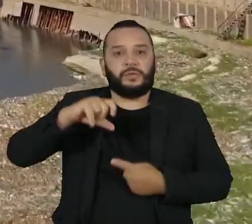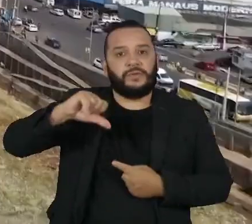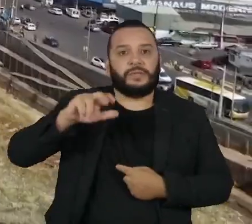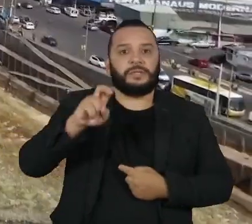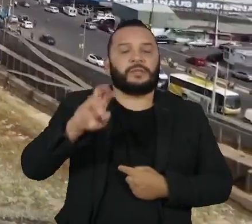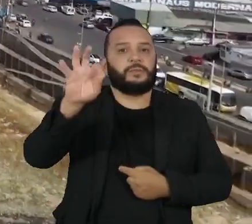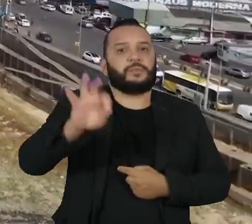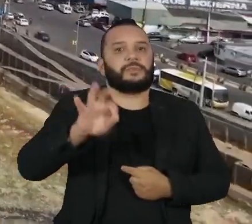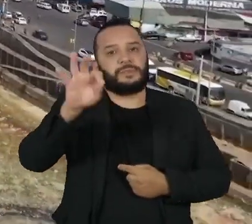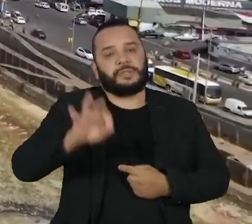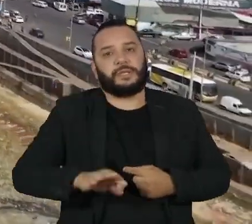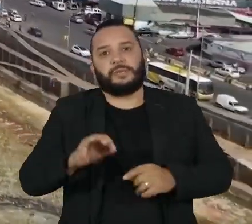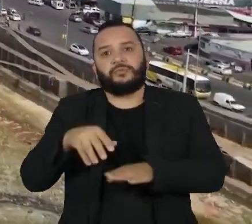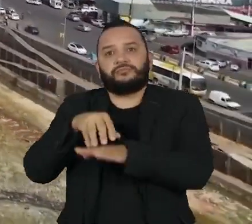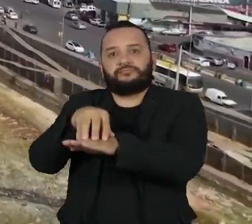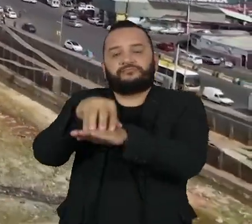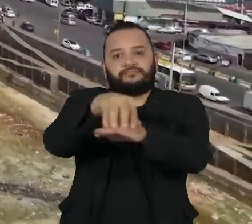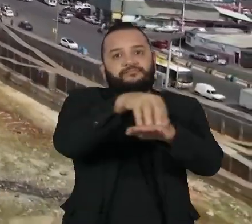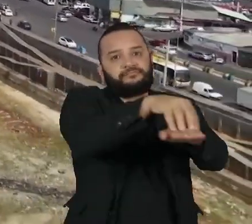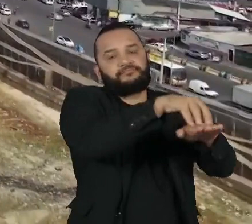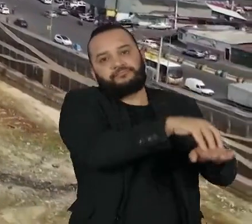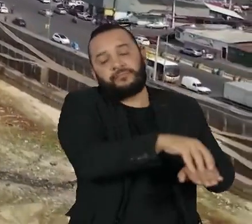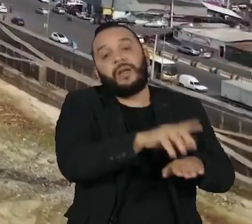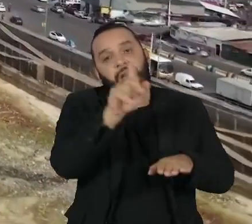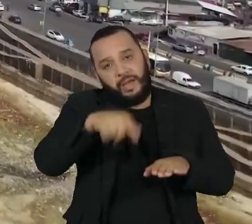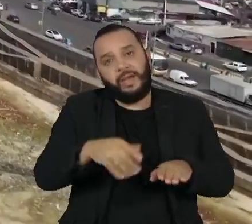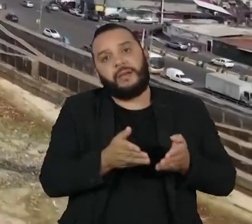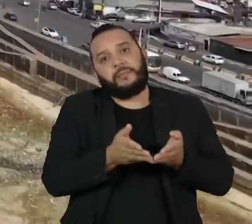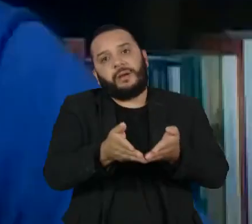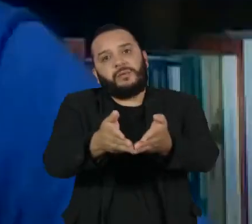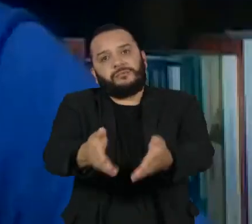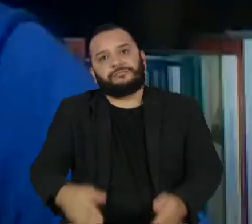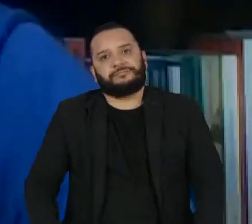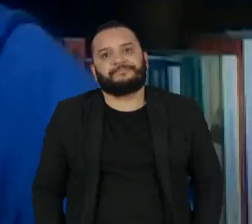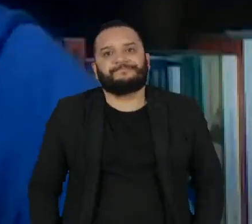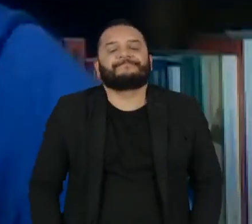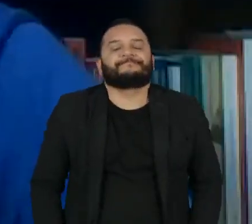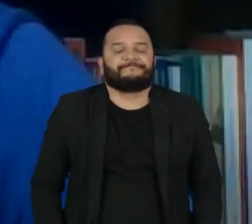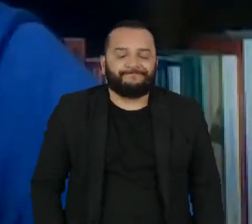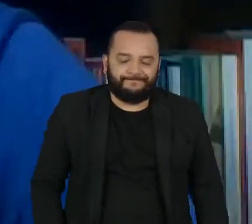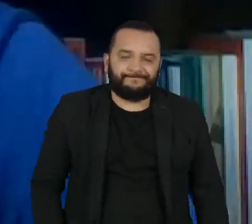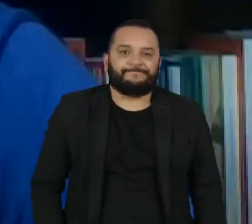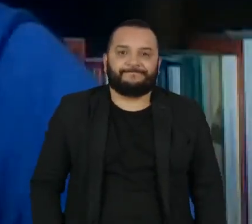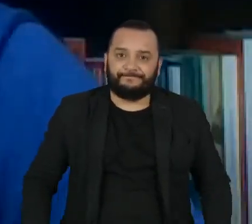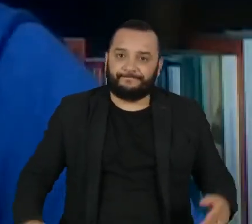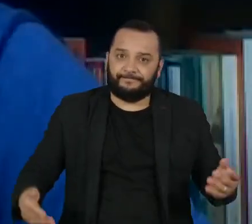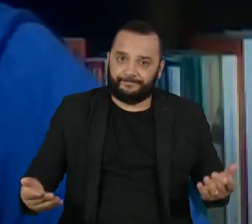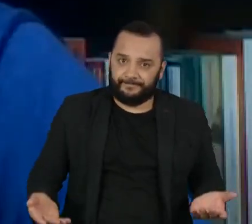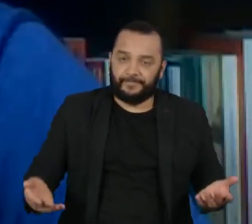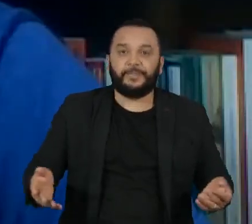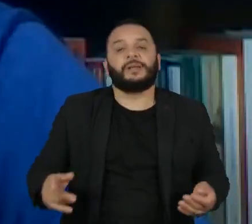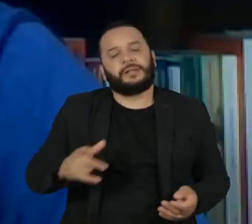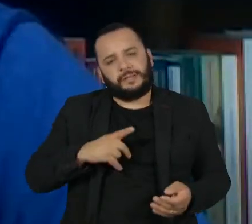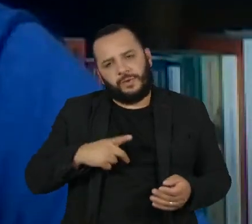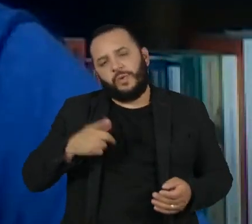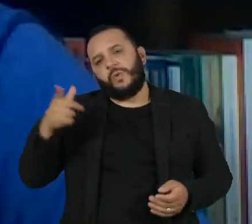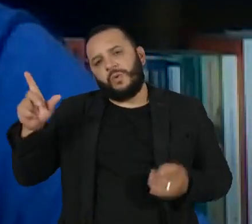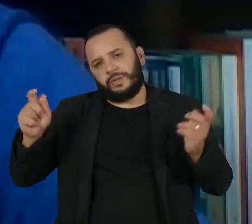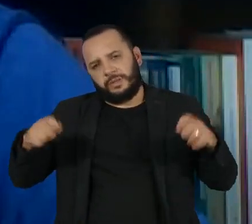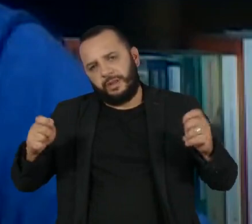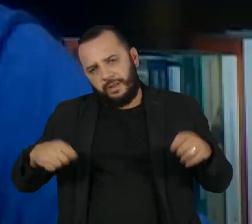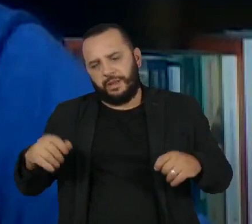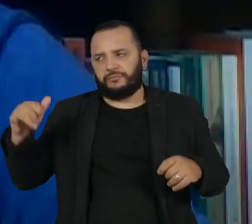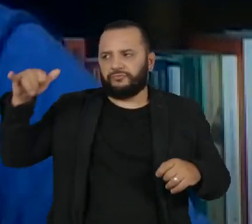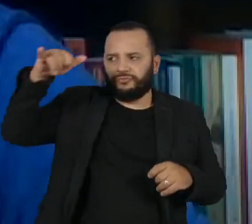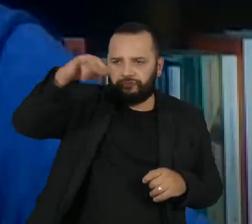% da logística de produtos na região é feita por rios. Apesar de haver outras possibilidades de